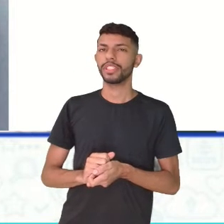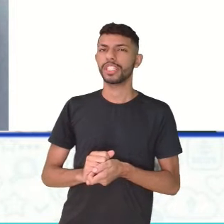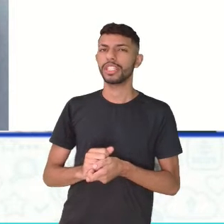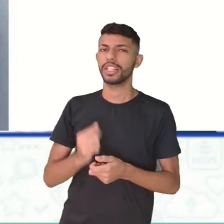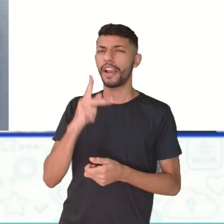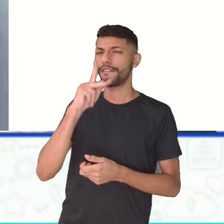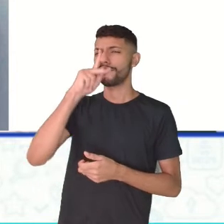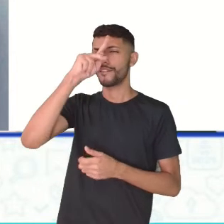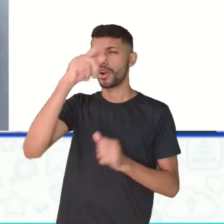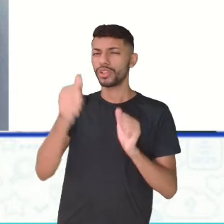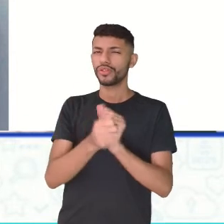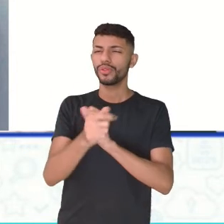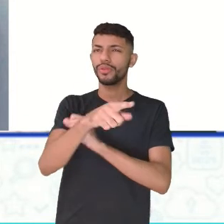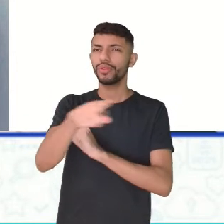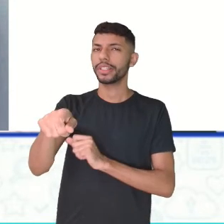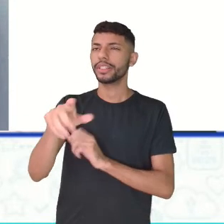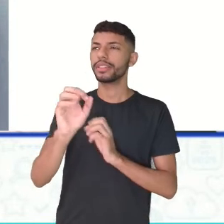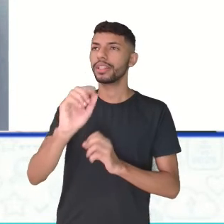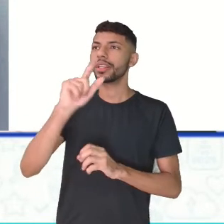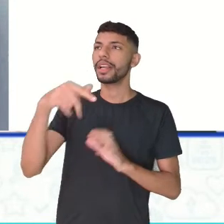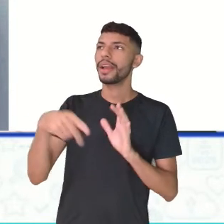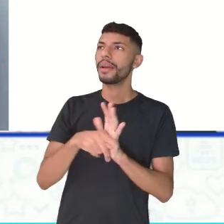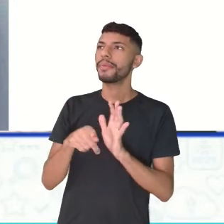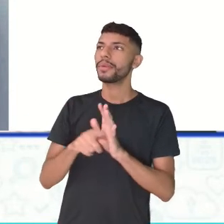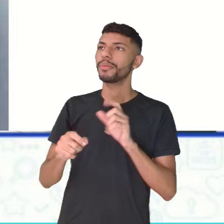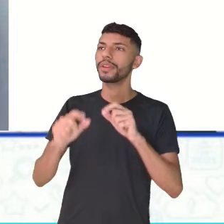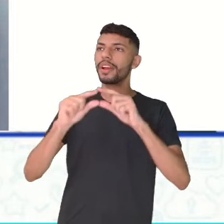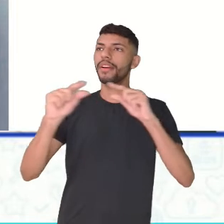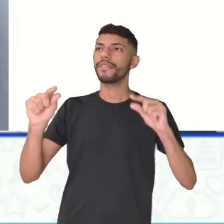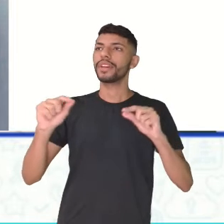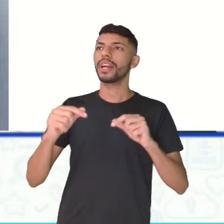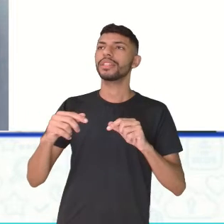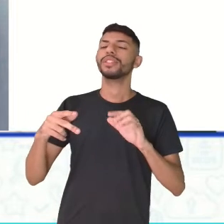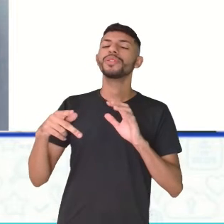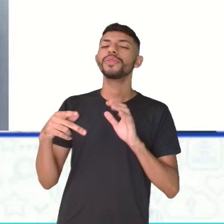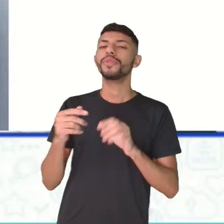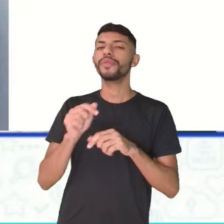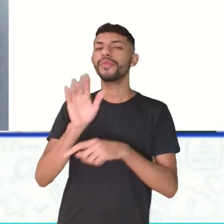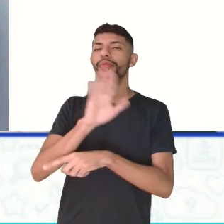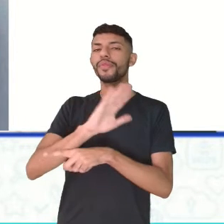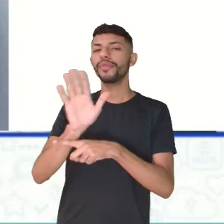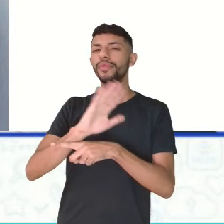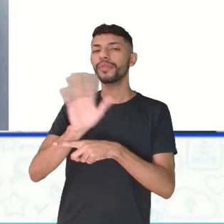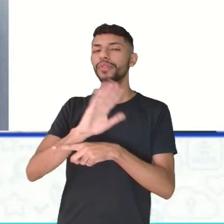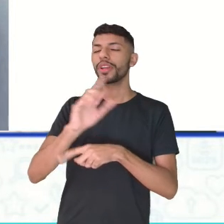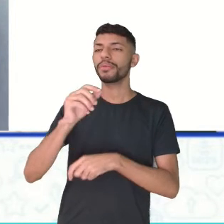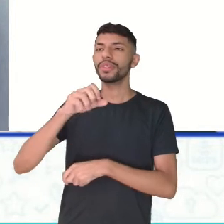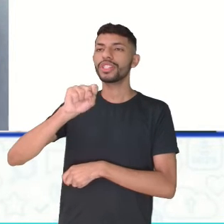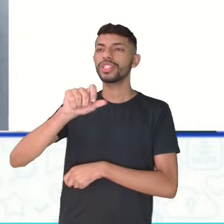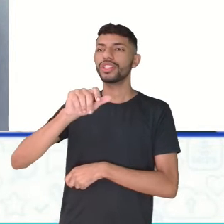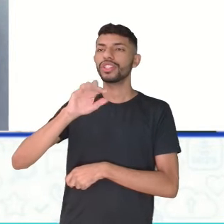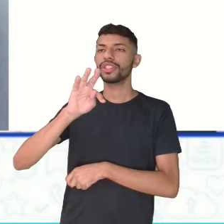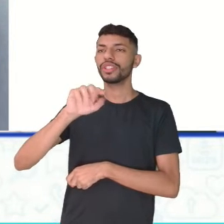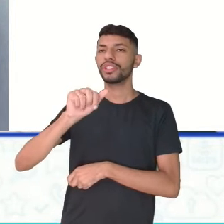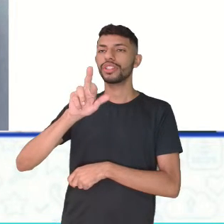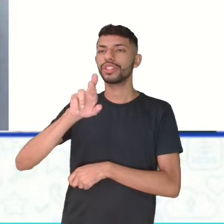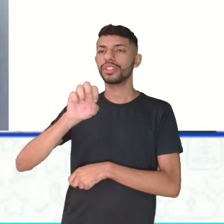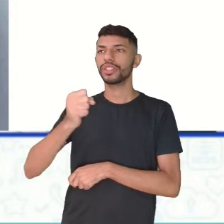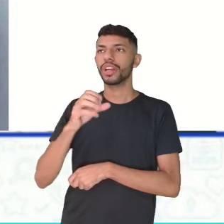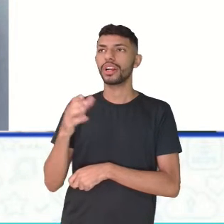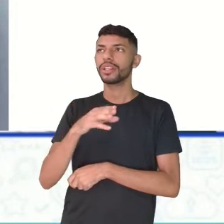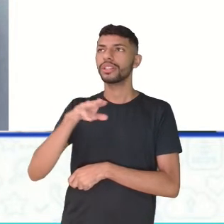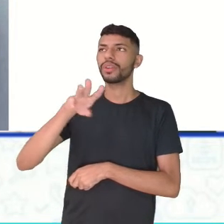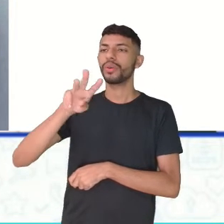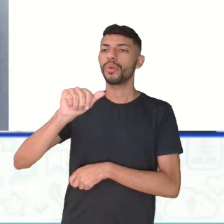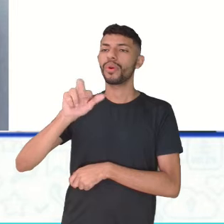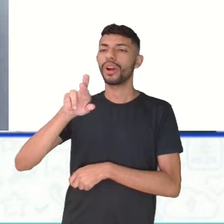fourth be with you, que é a frase clássica do filme do Star Wars, não é isso? Há poucos dias atrás, foi o 4